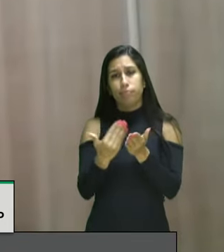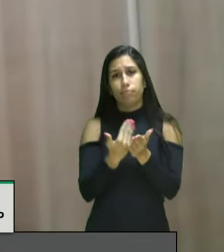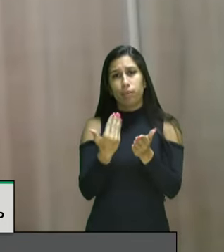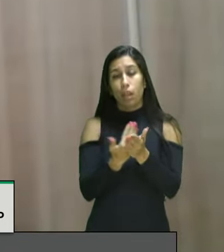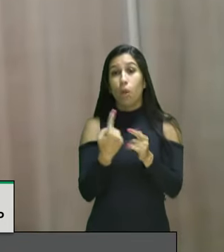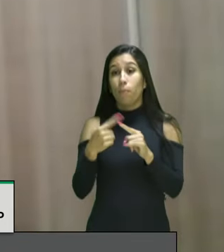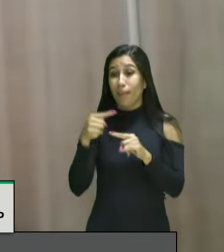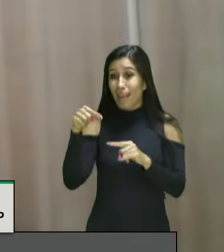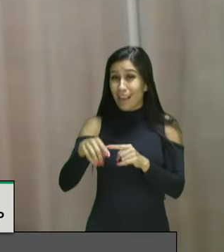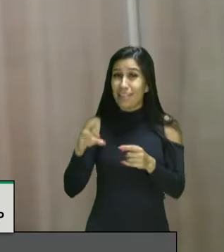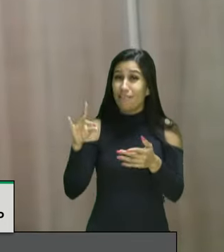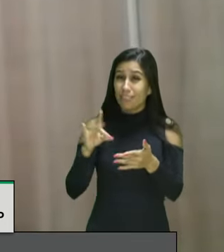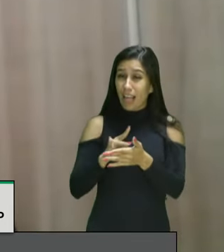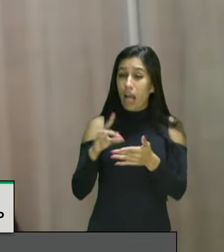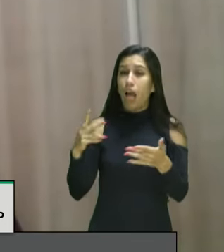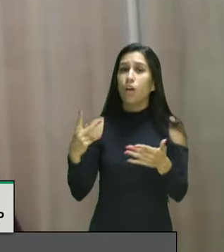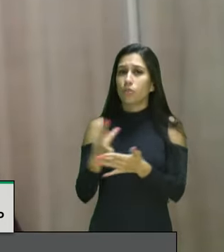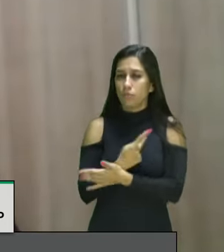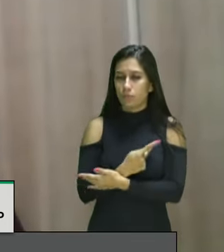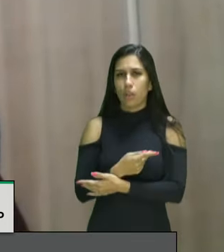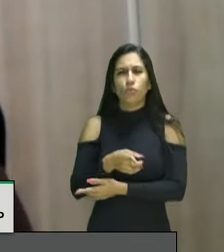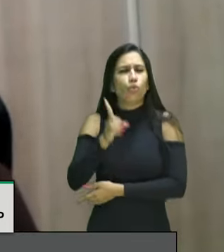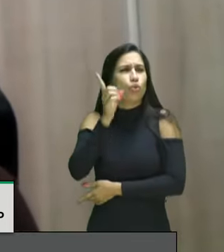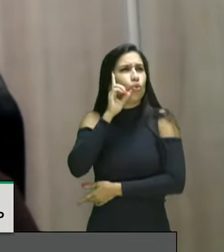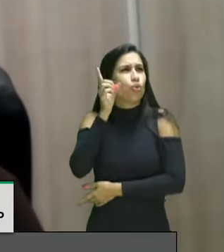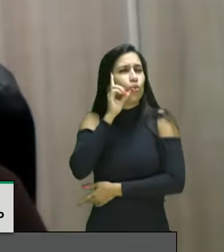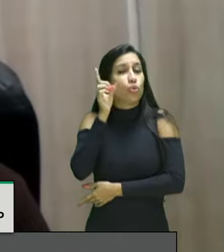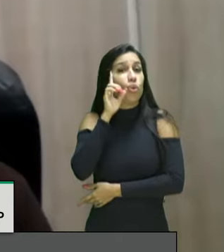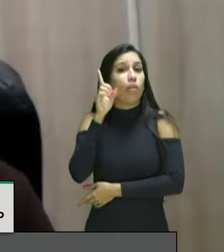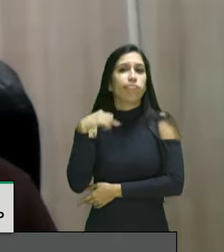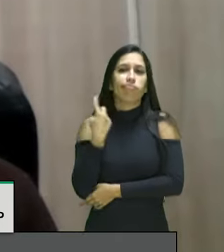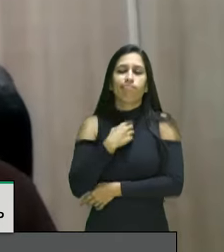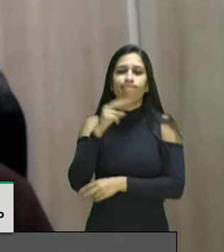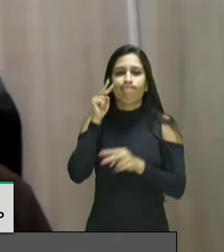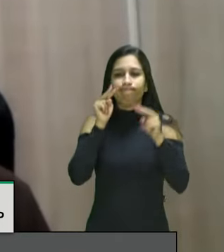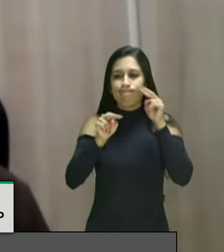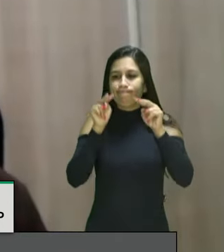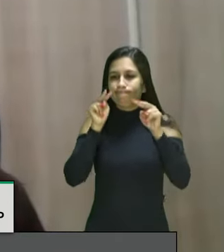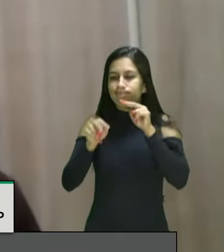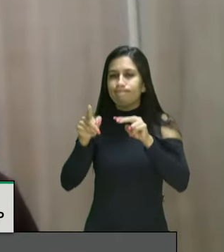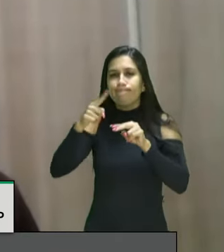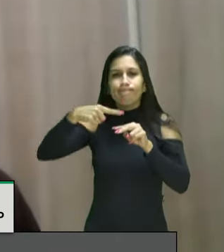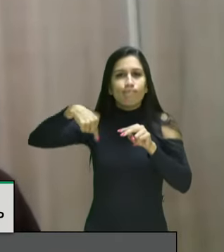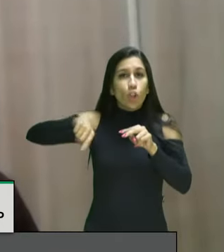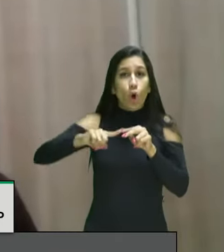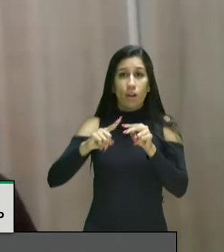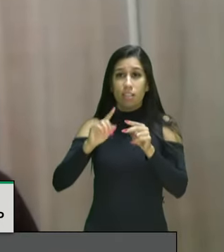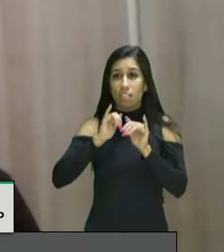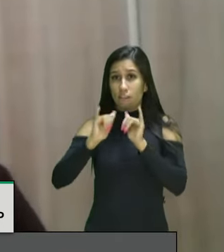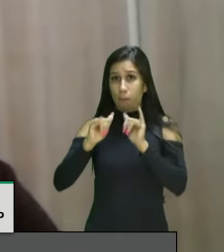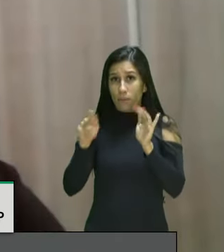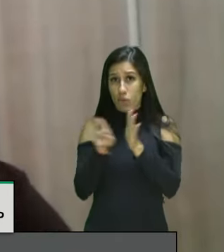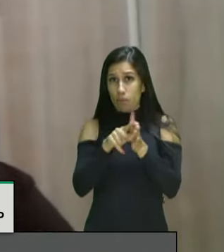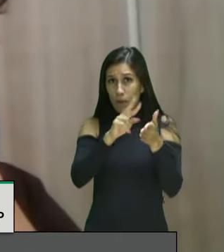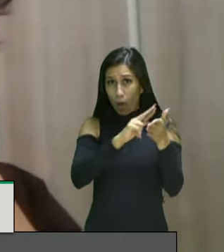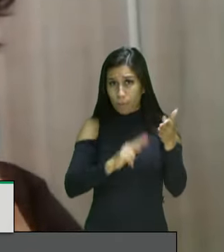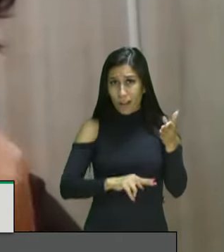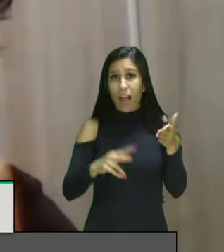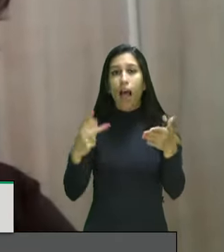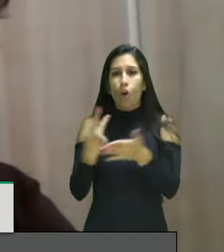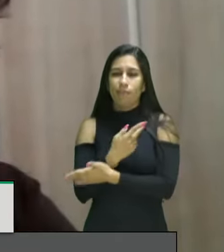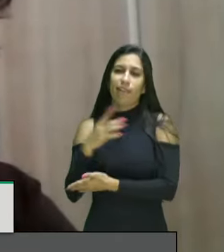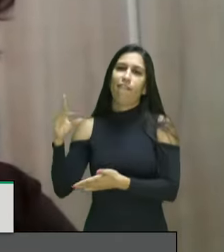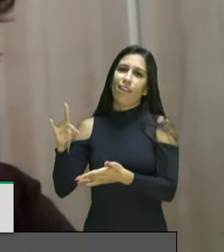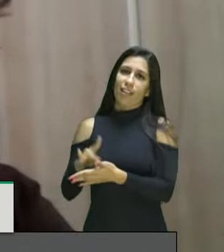realidade se repete no nosso dia a dia a gente verifica que esses dados infelizmente seguem se confirmando nós tratamos